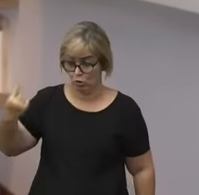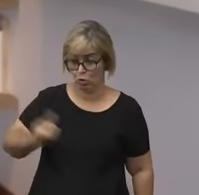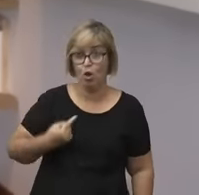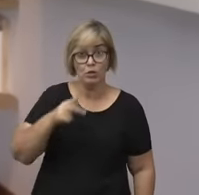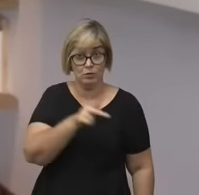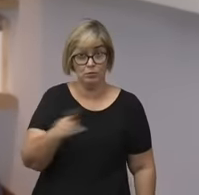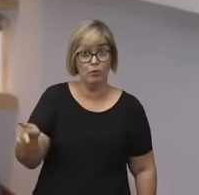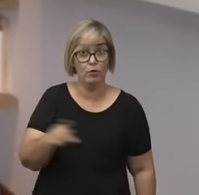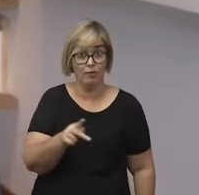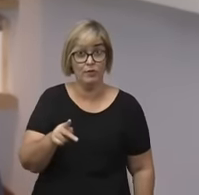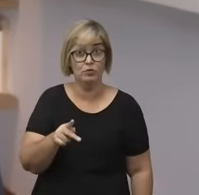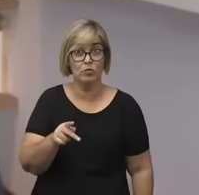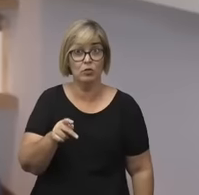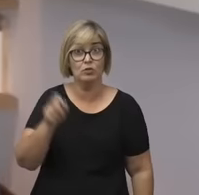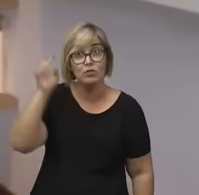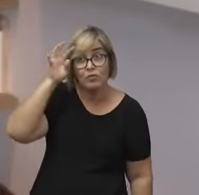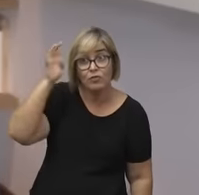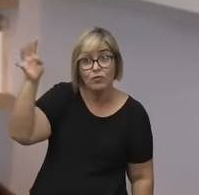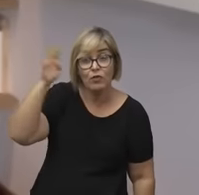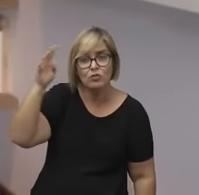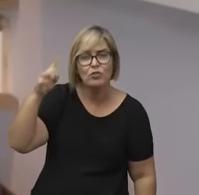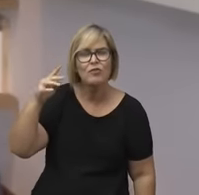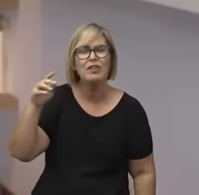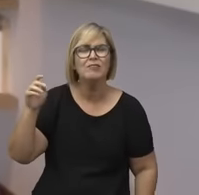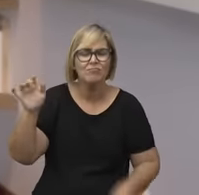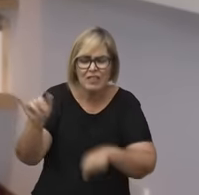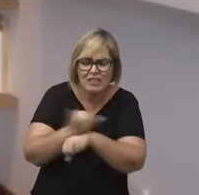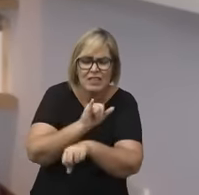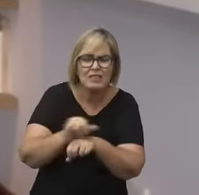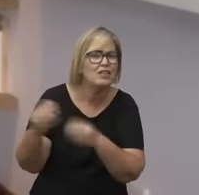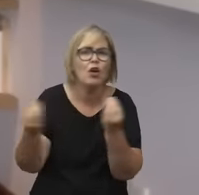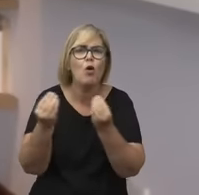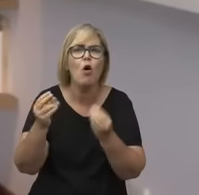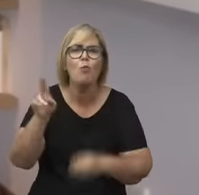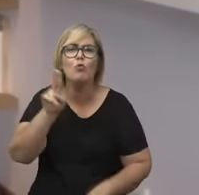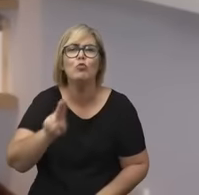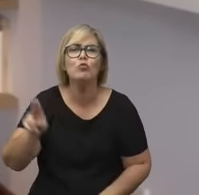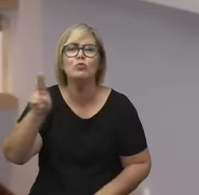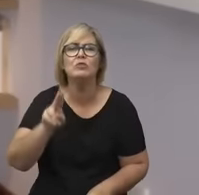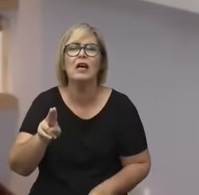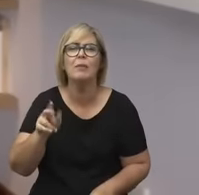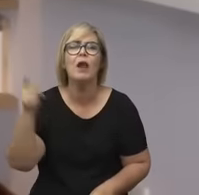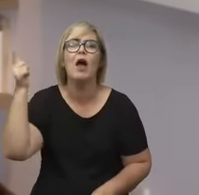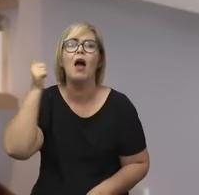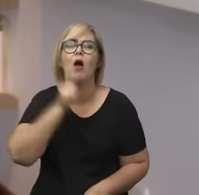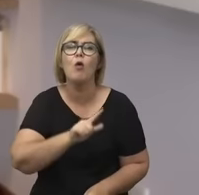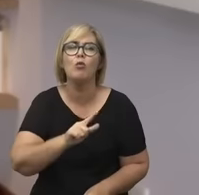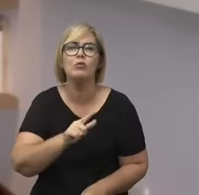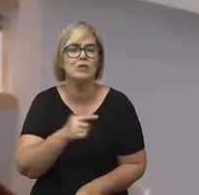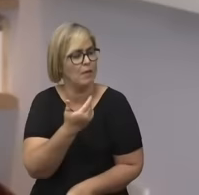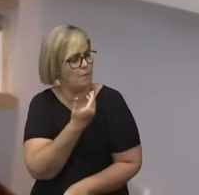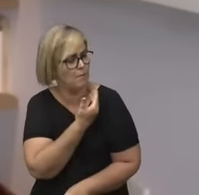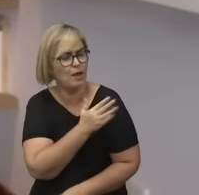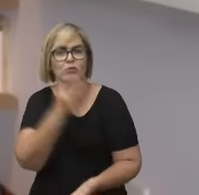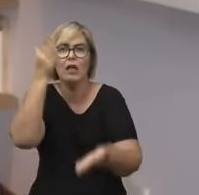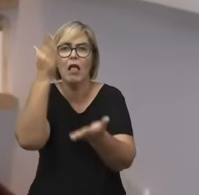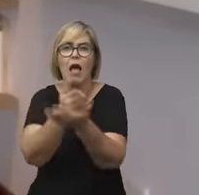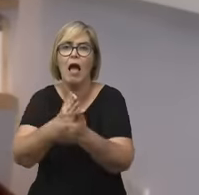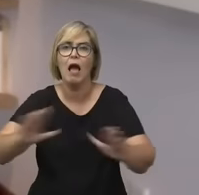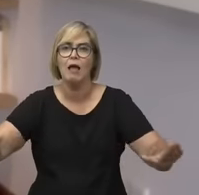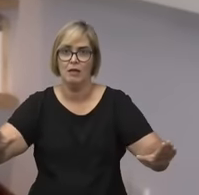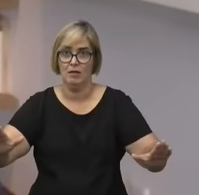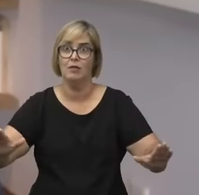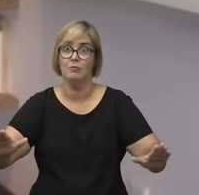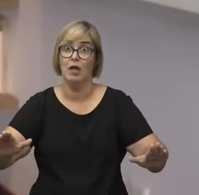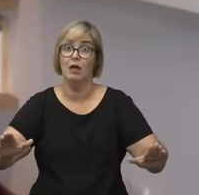professoras de filosofia no Brasil, podemos usar para combater esses preconceitos e finalmente dar o lugar que